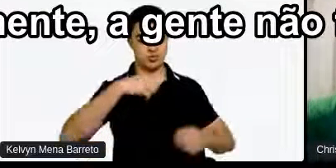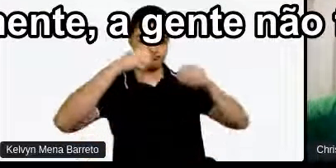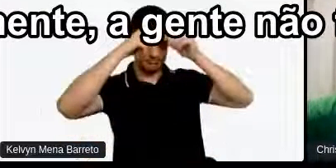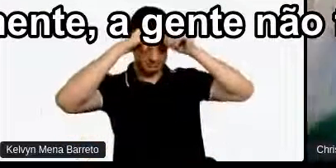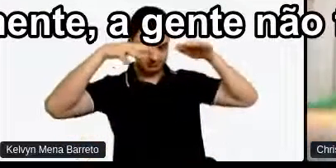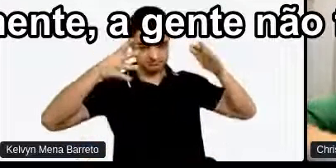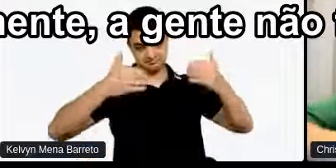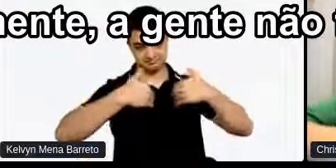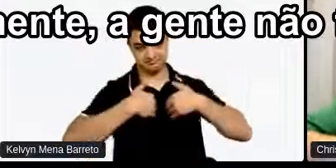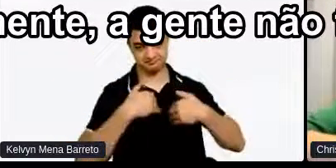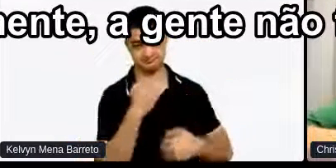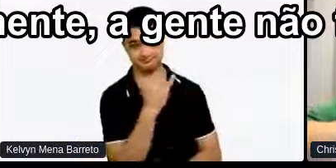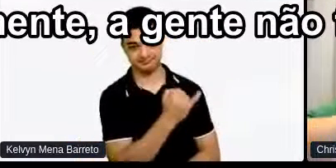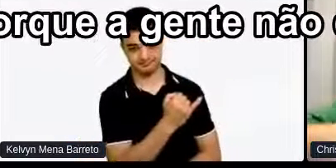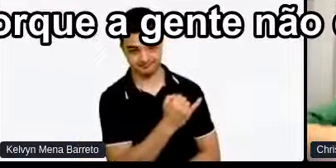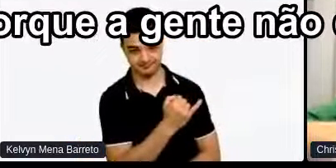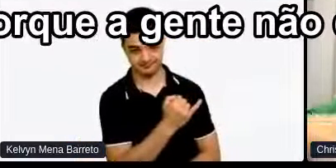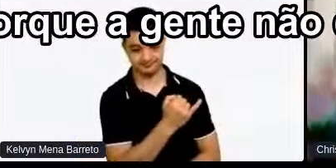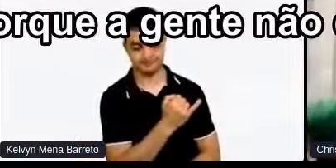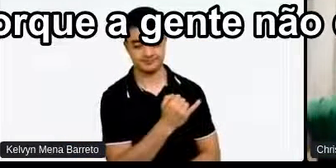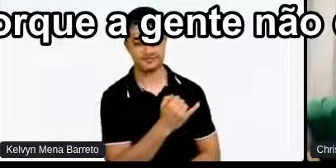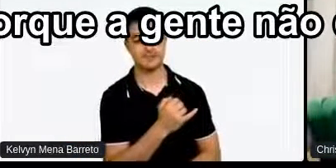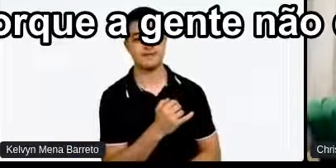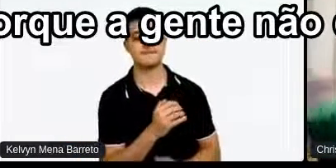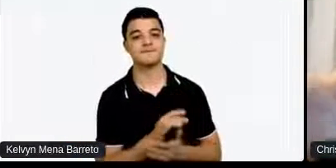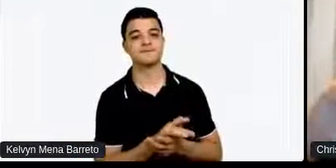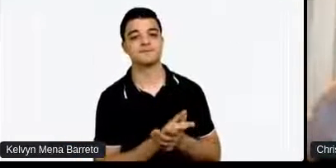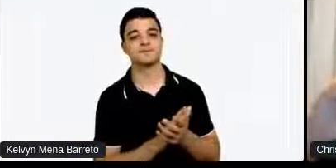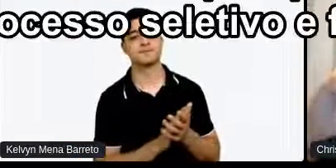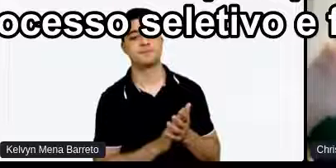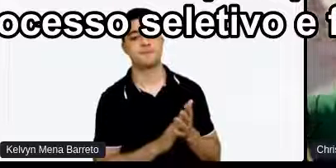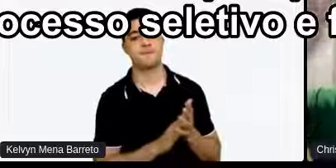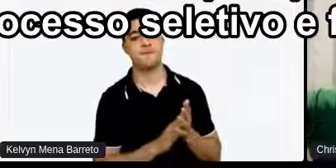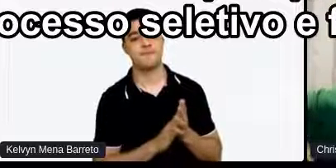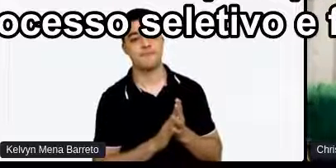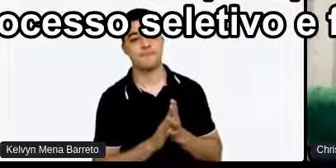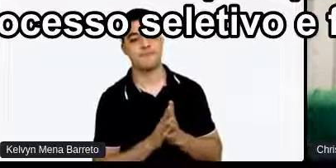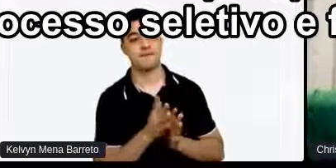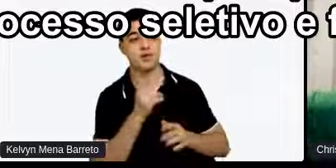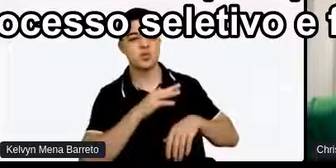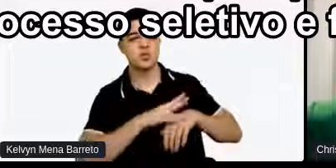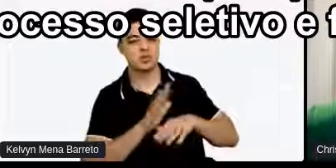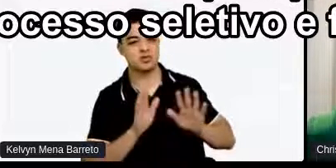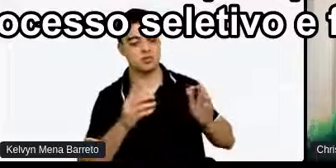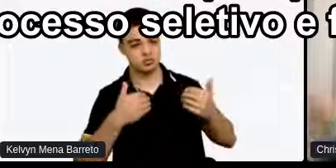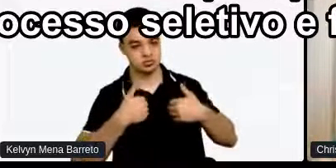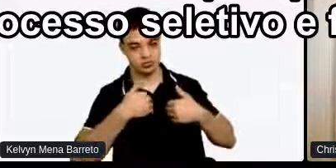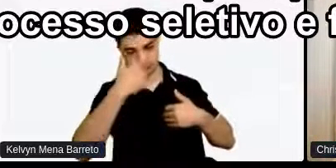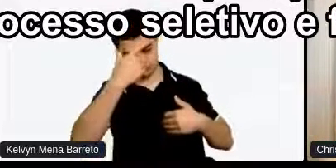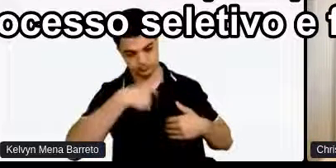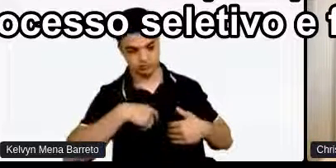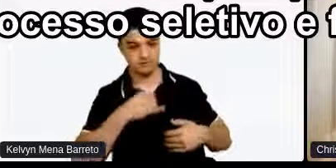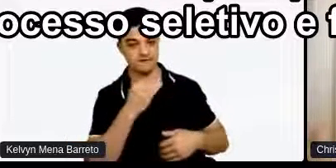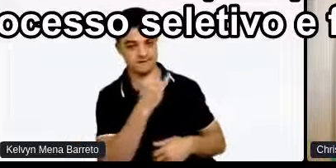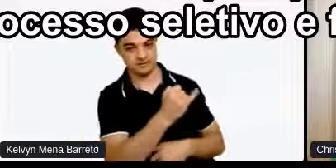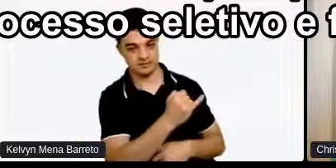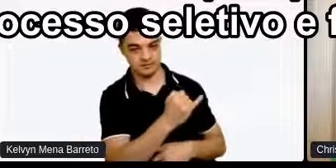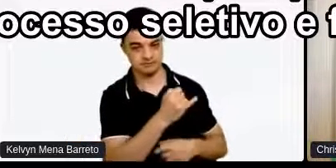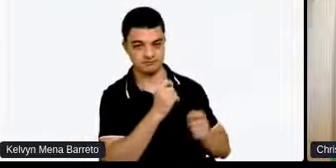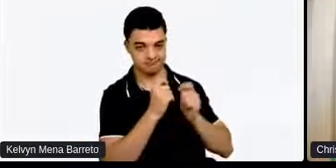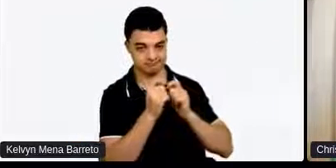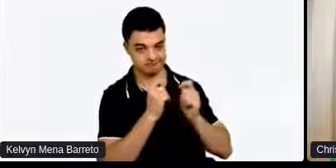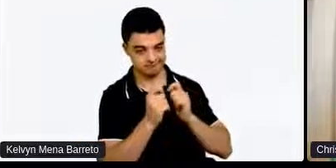Eventualmente a gente Não fala diagnóstico Também Porque a gente Não quer patologizar Mas vamos supor Que alguém chega Num processo seletivo E fala Que é